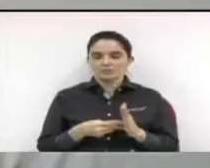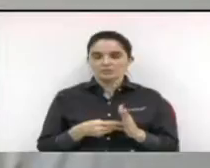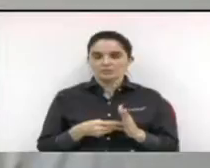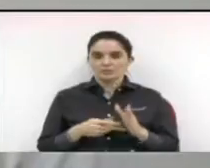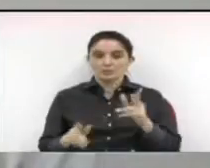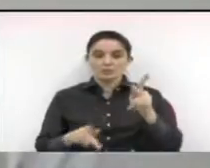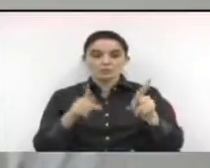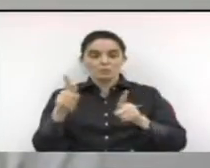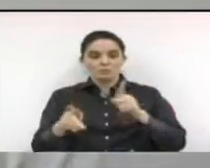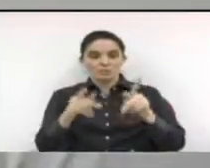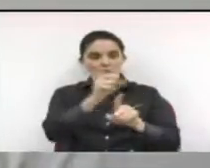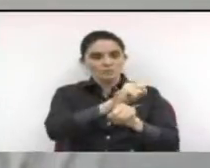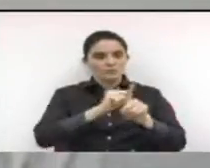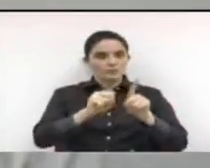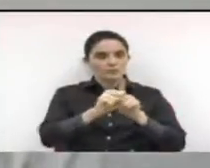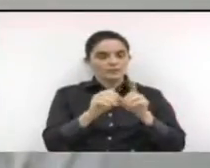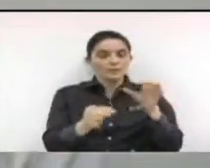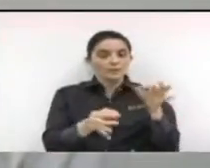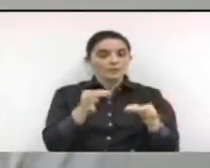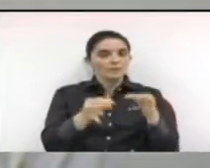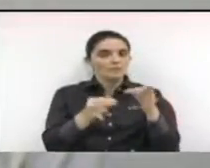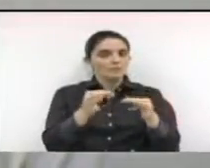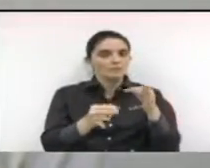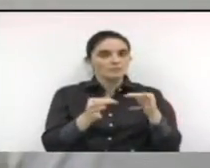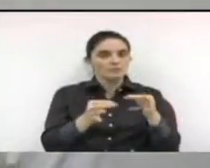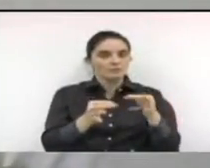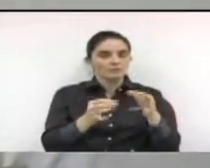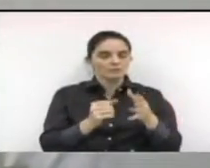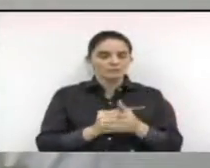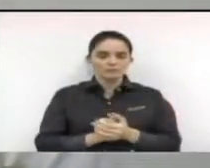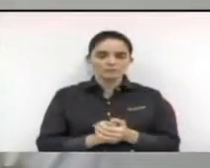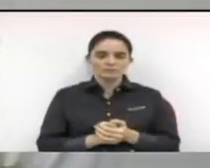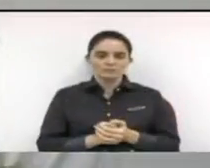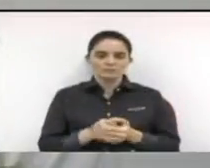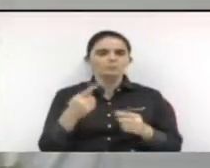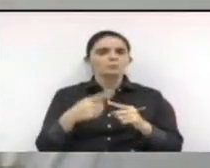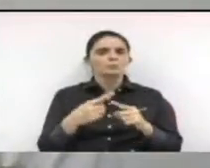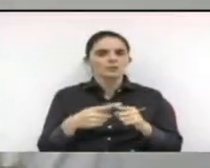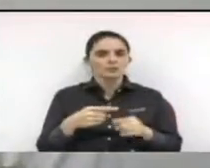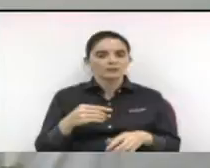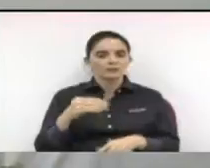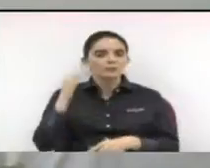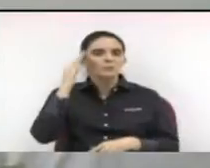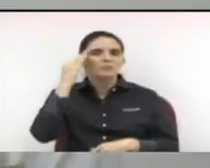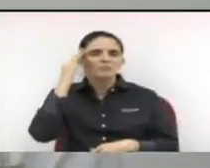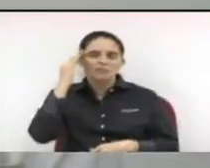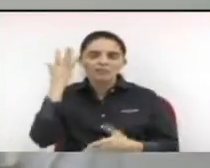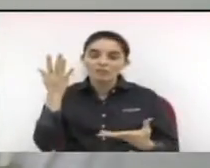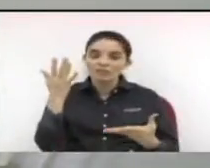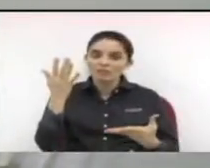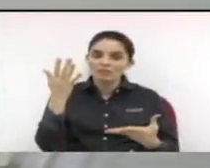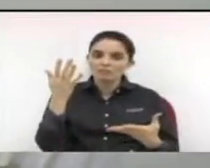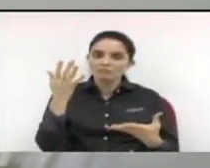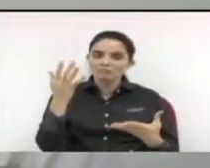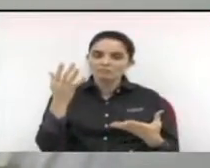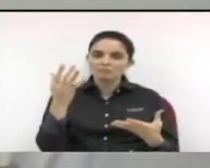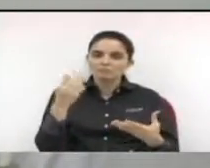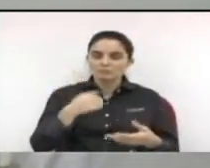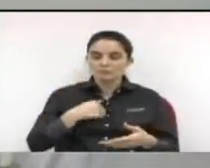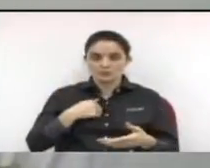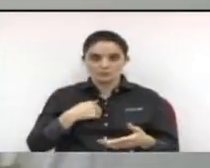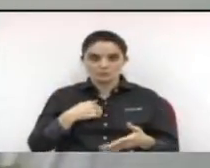organizar para entender, para compreender como é que é gasto o dinheiro que ele paga com seus